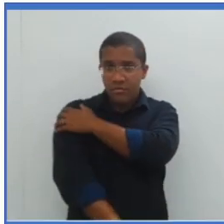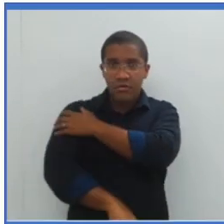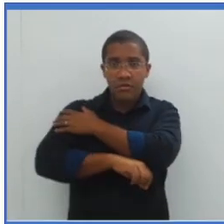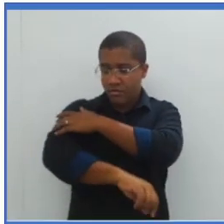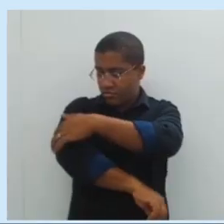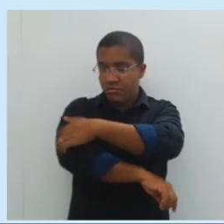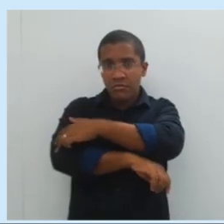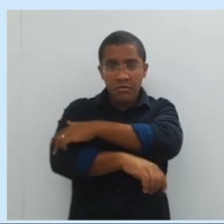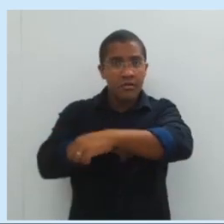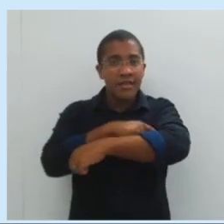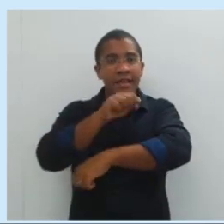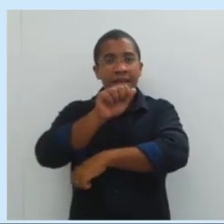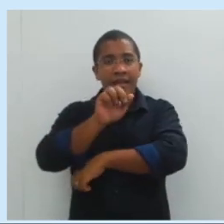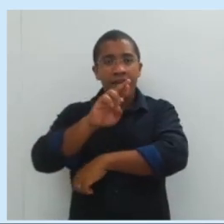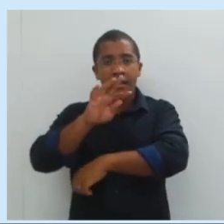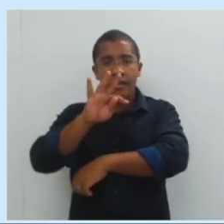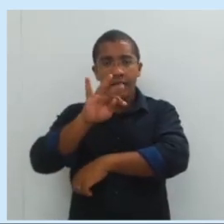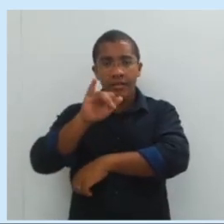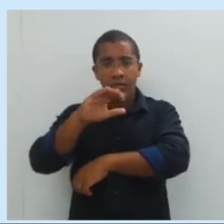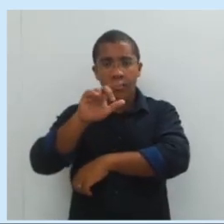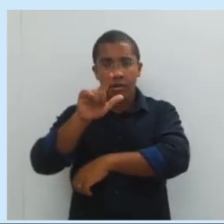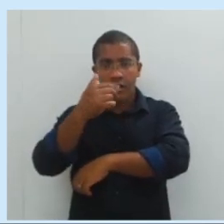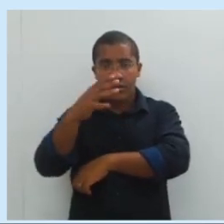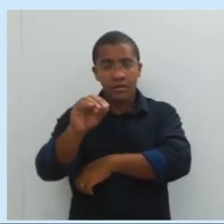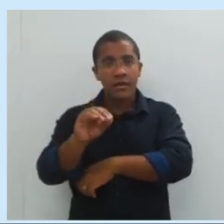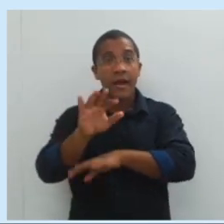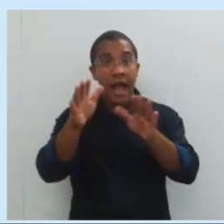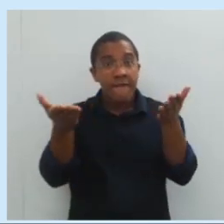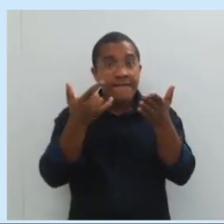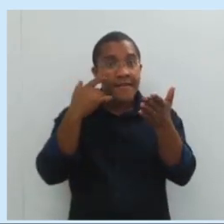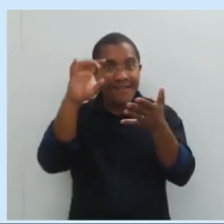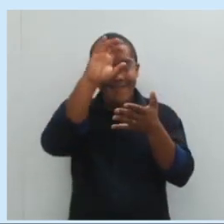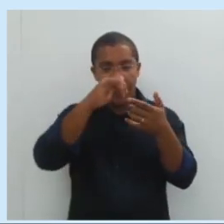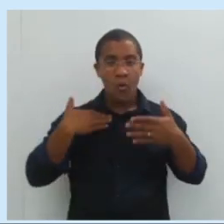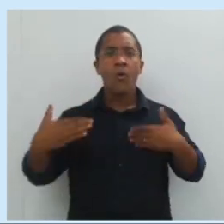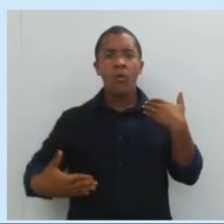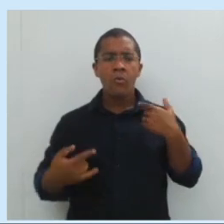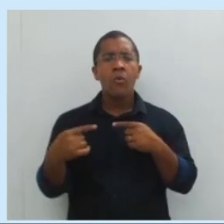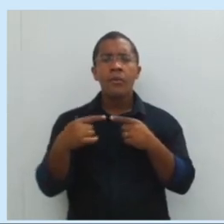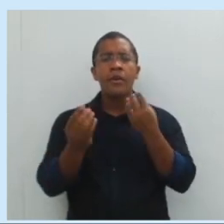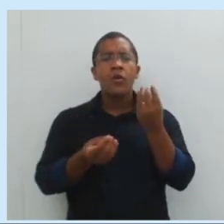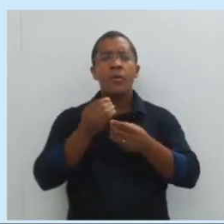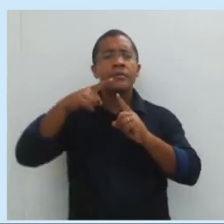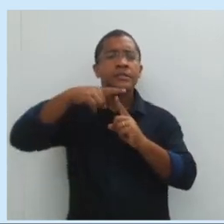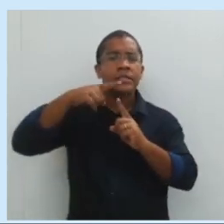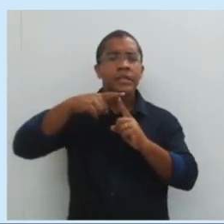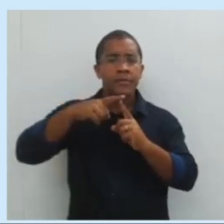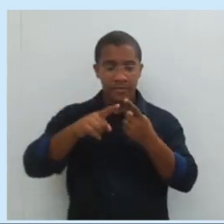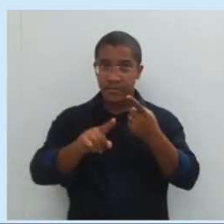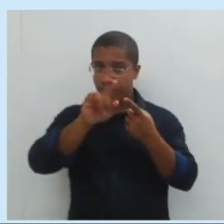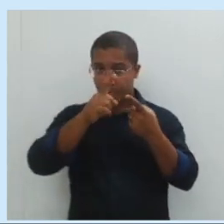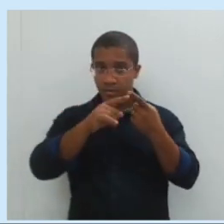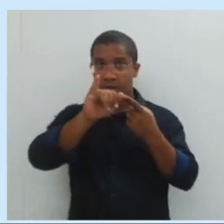vamos agora ver exemplos práticos de alavancas no nosso corpo. Tipo